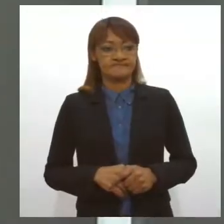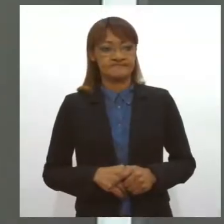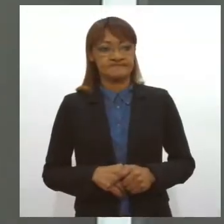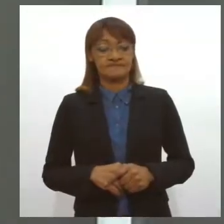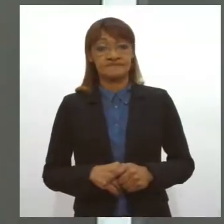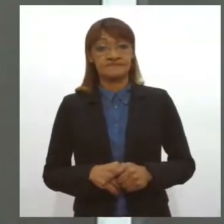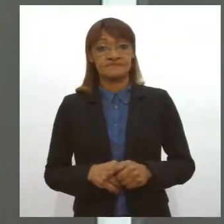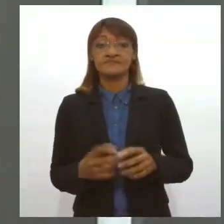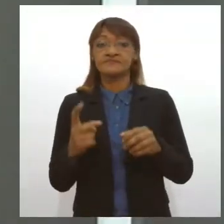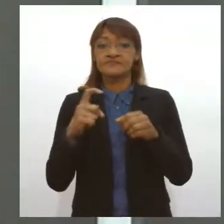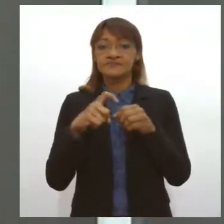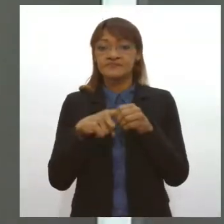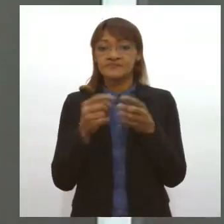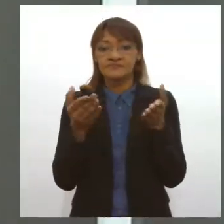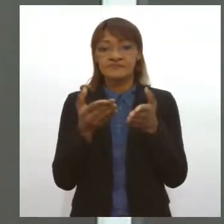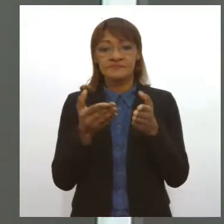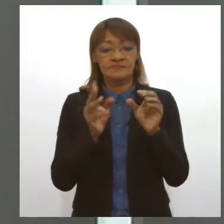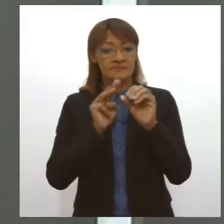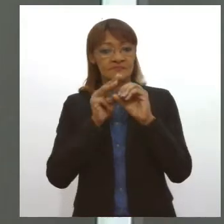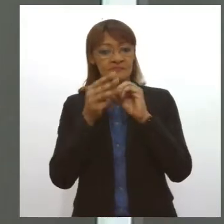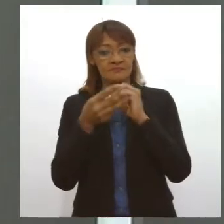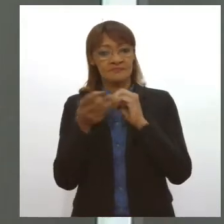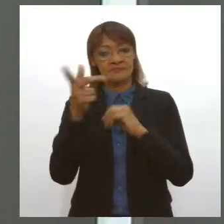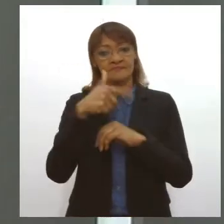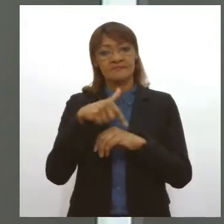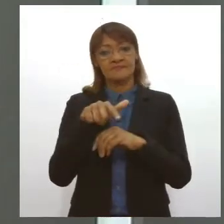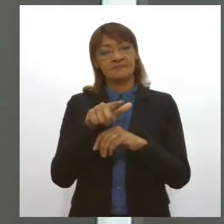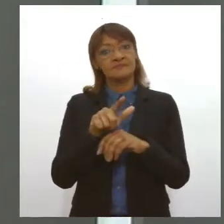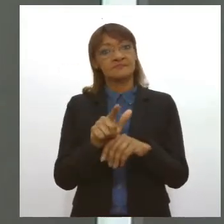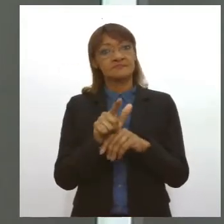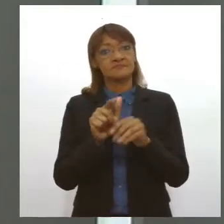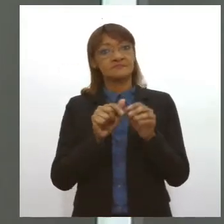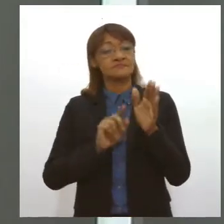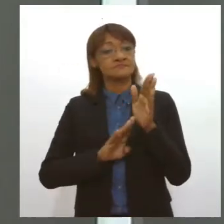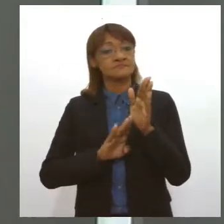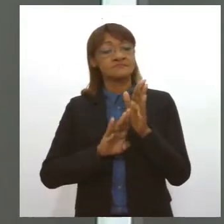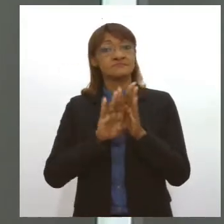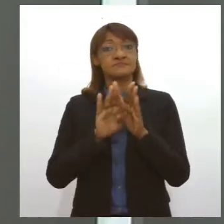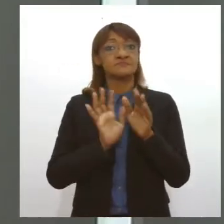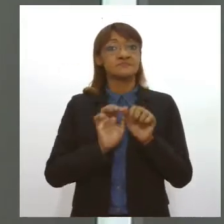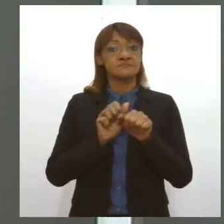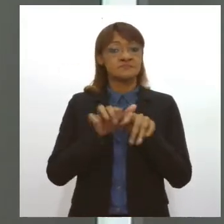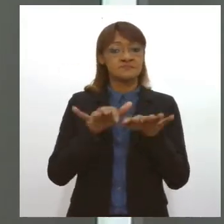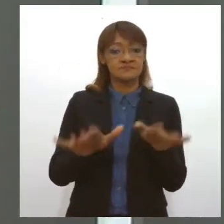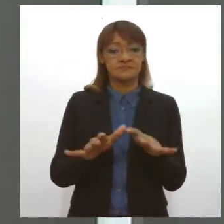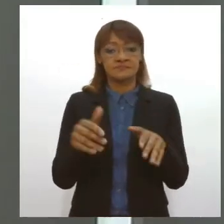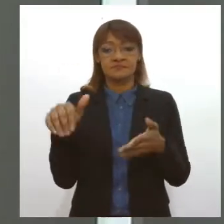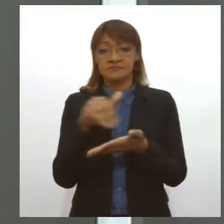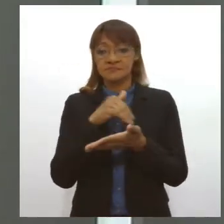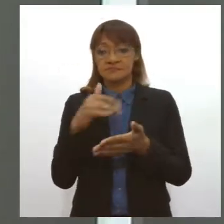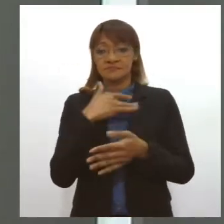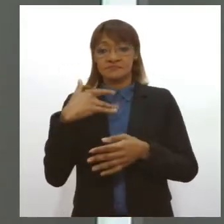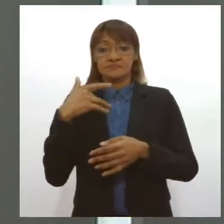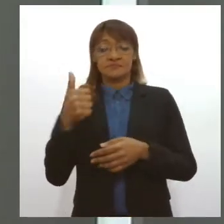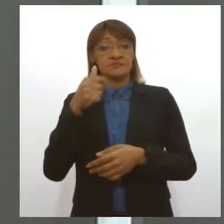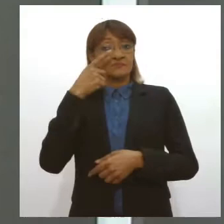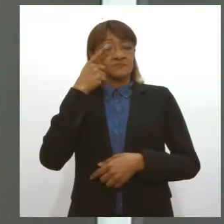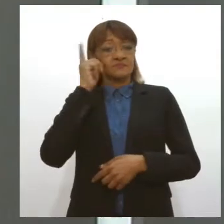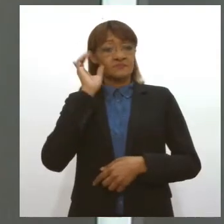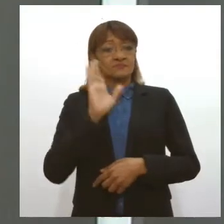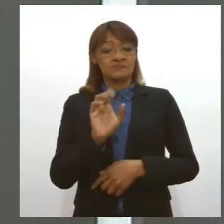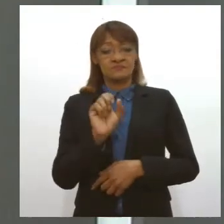Estamos de volta com o Jornal da Lese, segunda edição. E vamos aos números da pandemia. Secretaria de Estado da Saúde registrou ontem